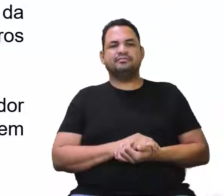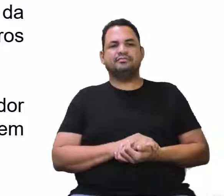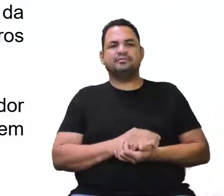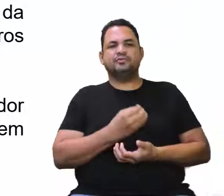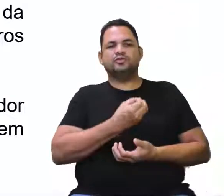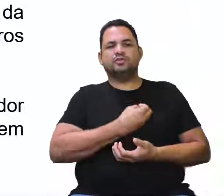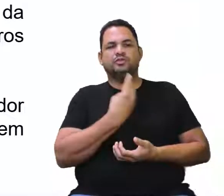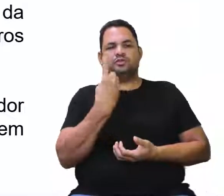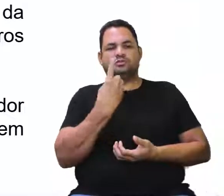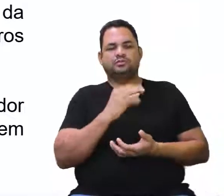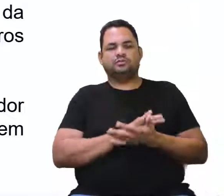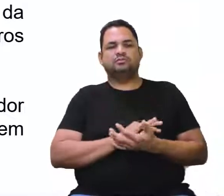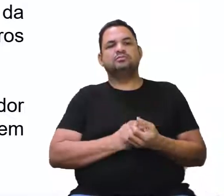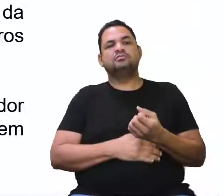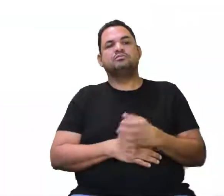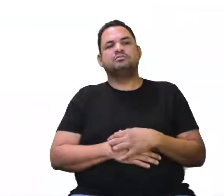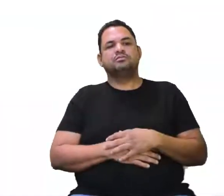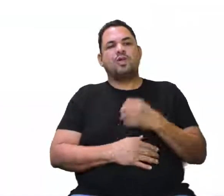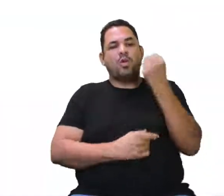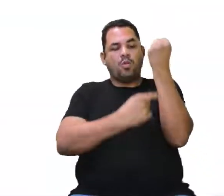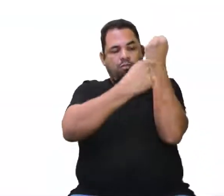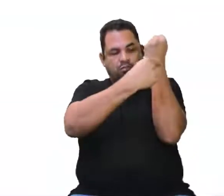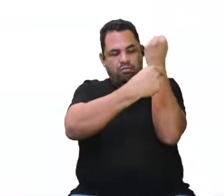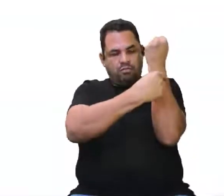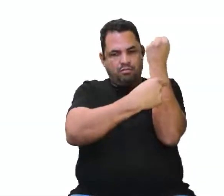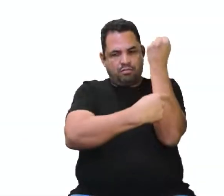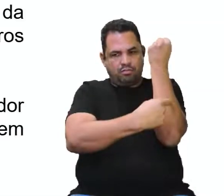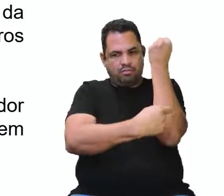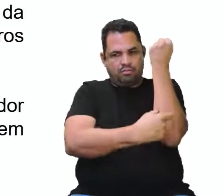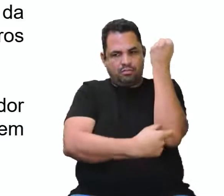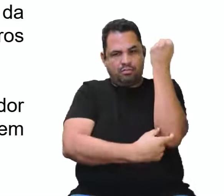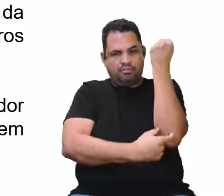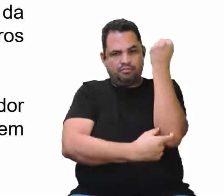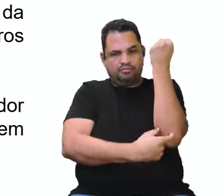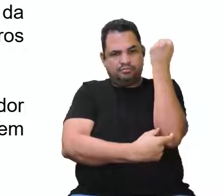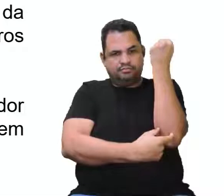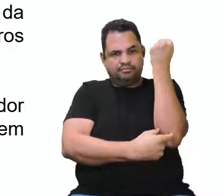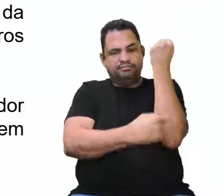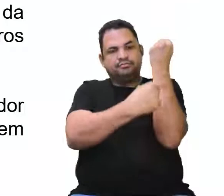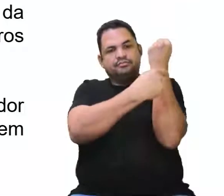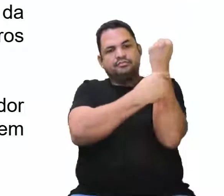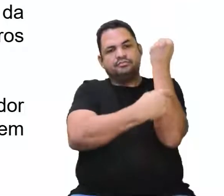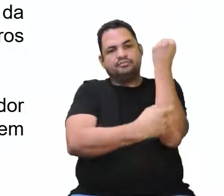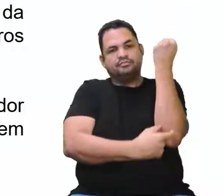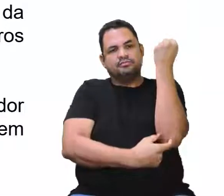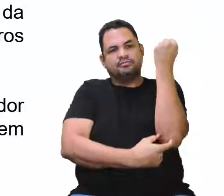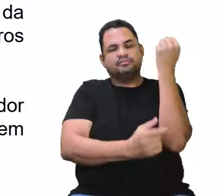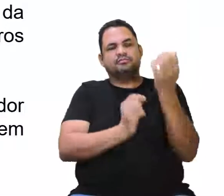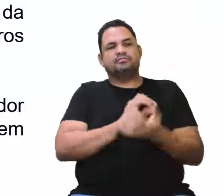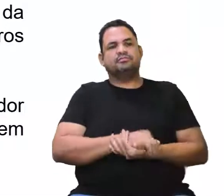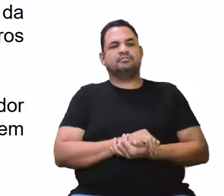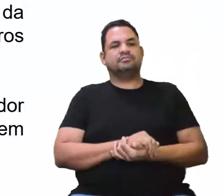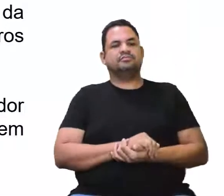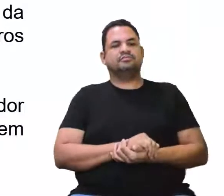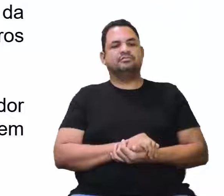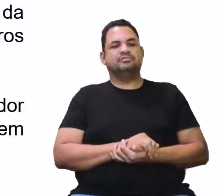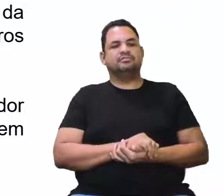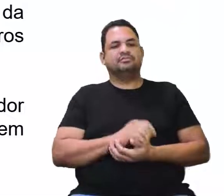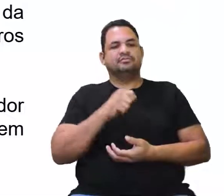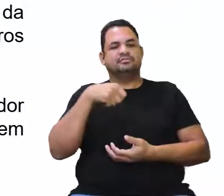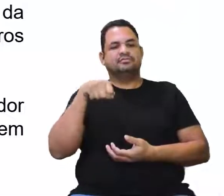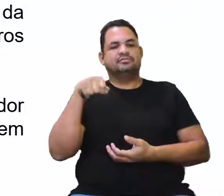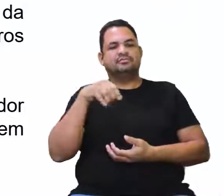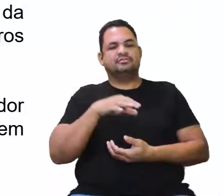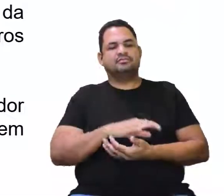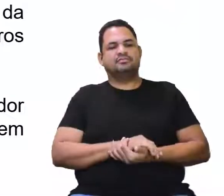lá. A questão 1 diz o seguinte. A coluna vertebral... Só um pouquinho, que é o... Isso, a canetinha. Eu acho que a canetinha